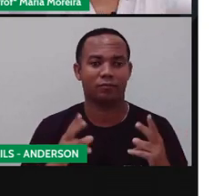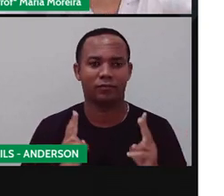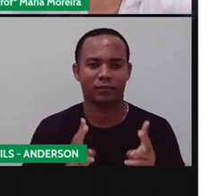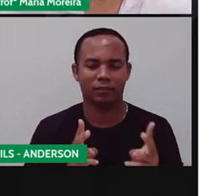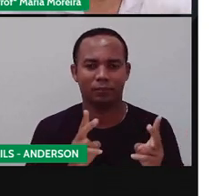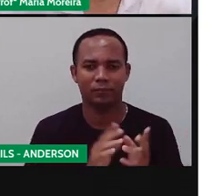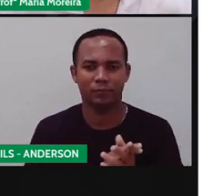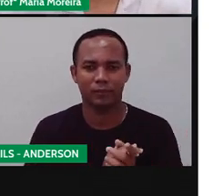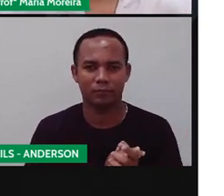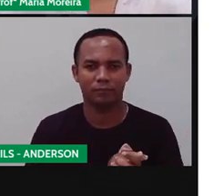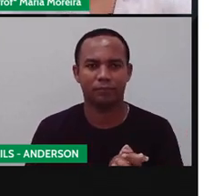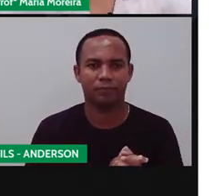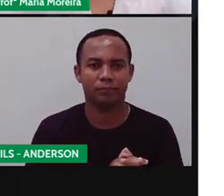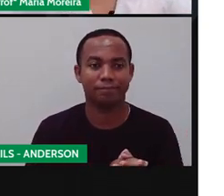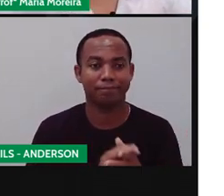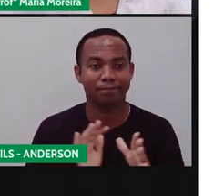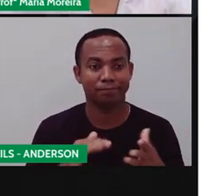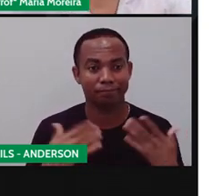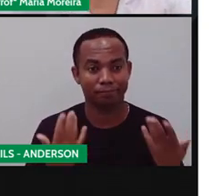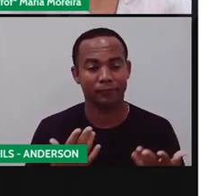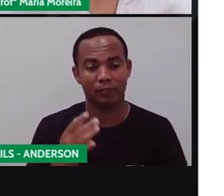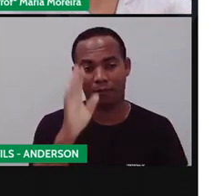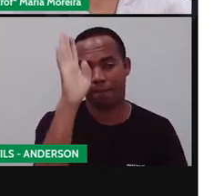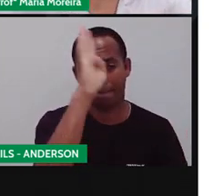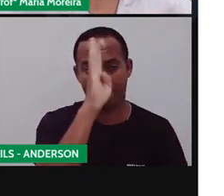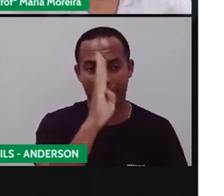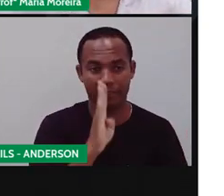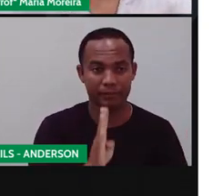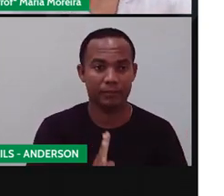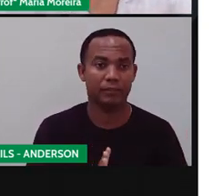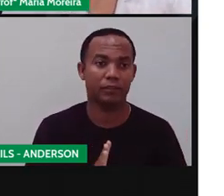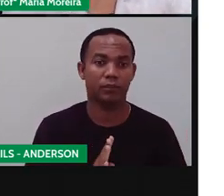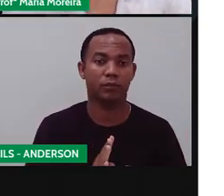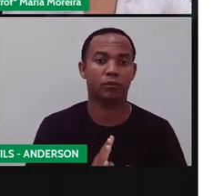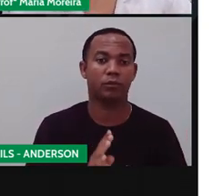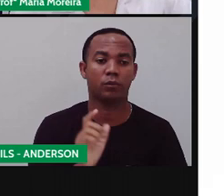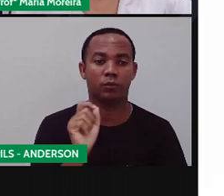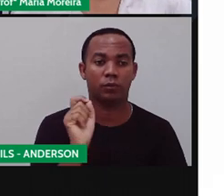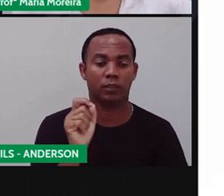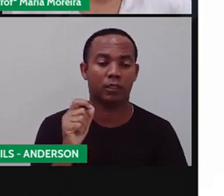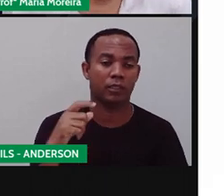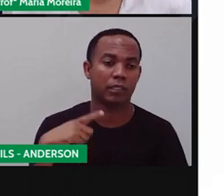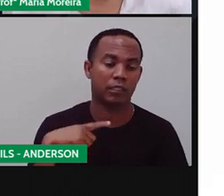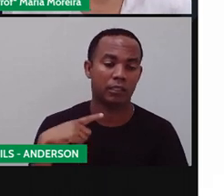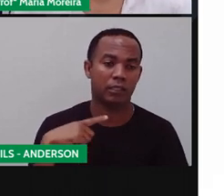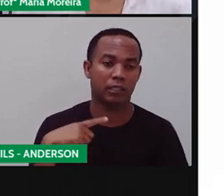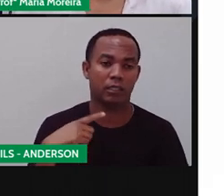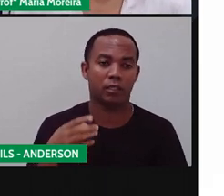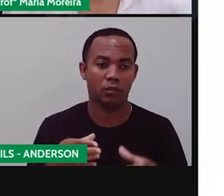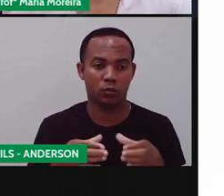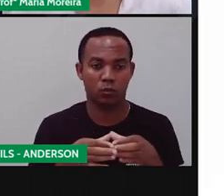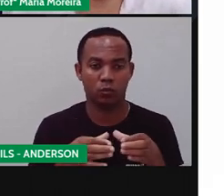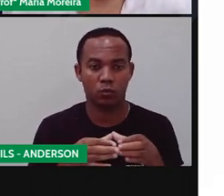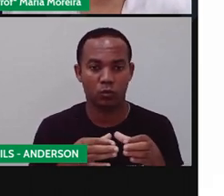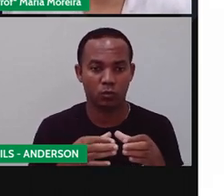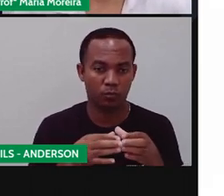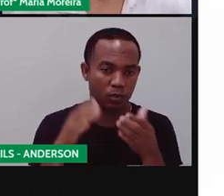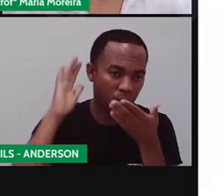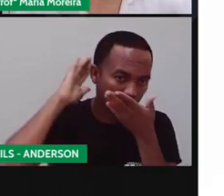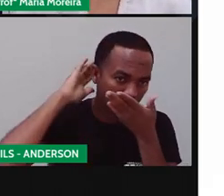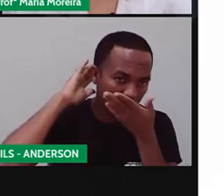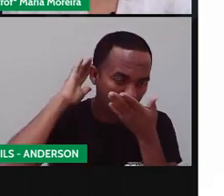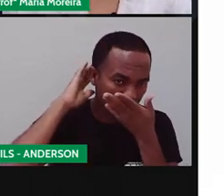cima, gente. No Brasil, né? Houve influência dos indígenas, dos europeus e o quê?